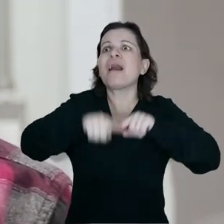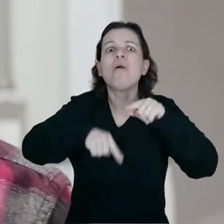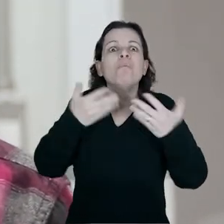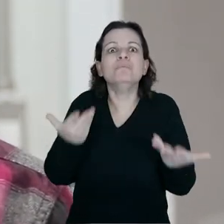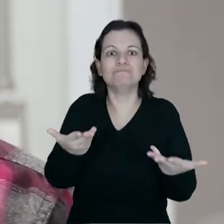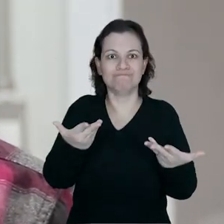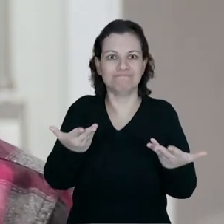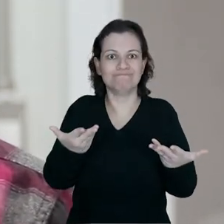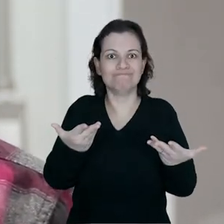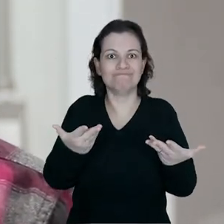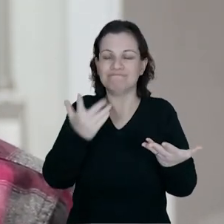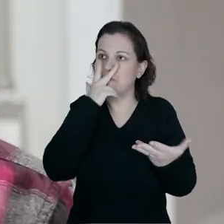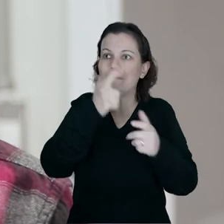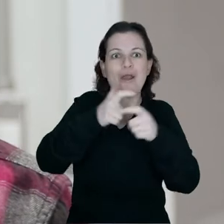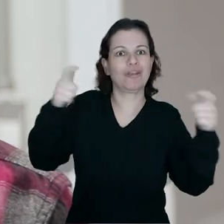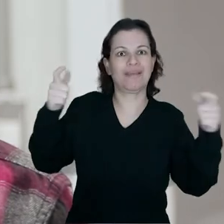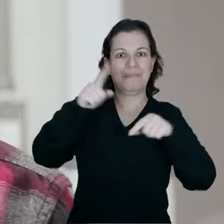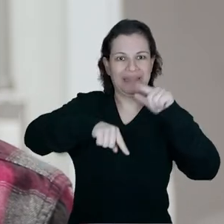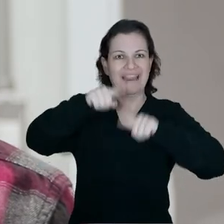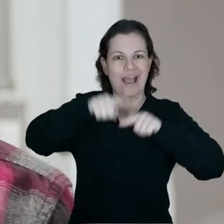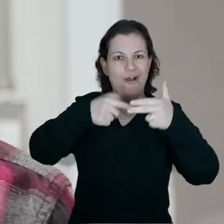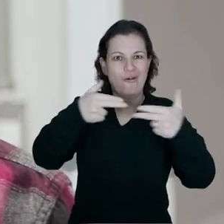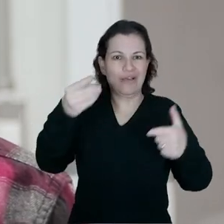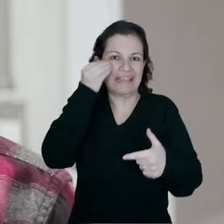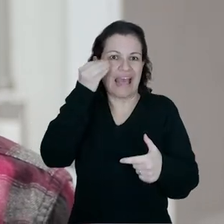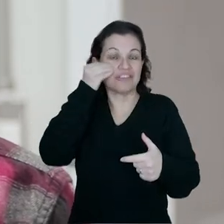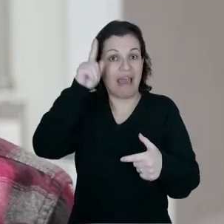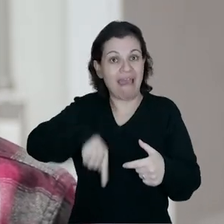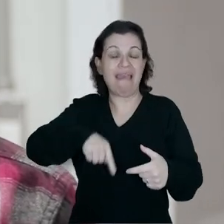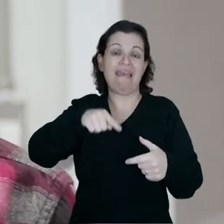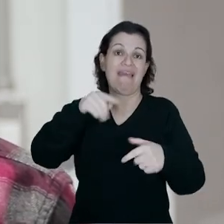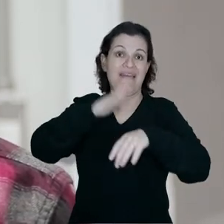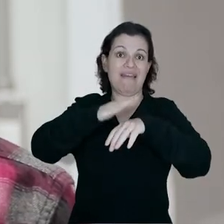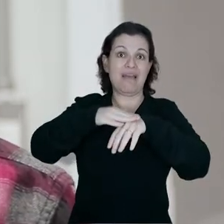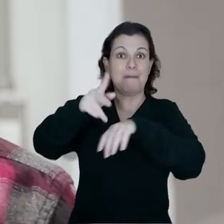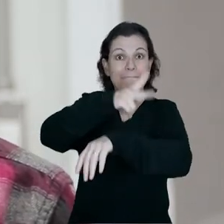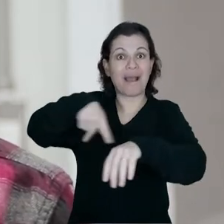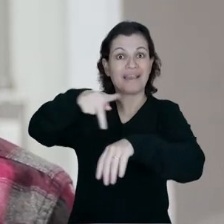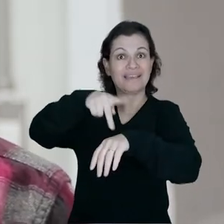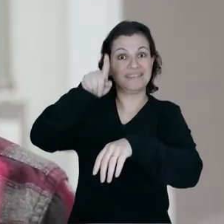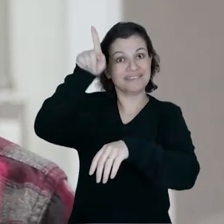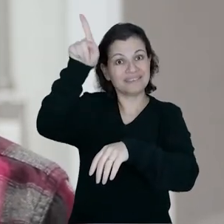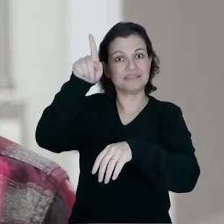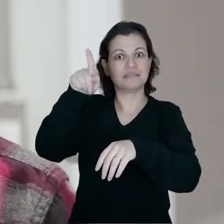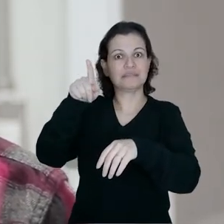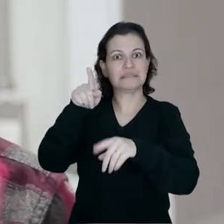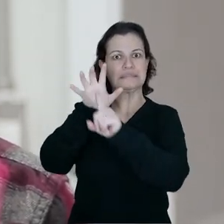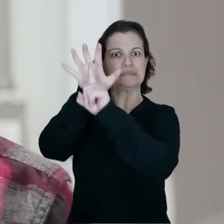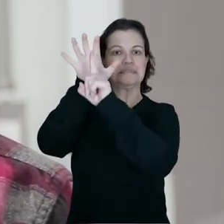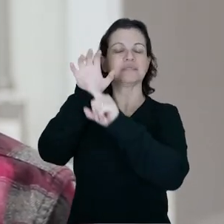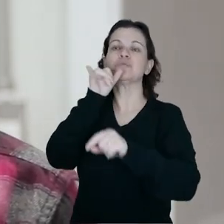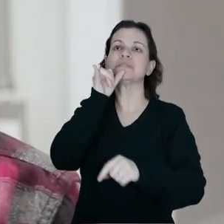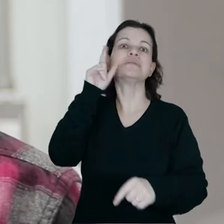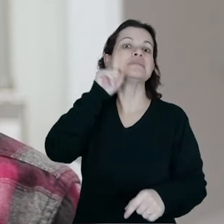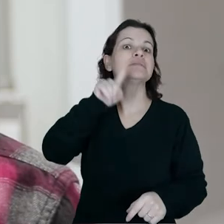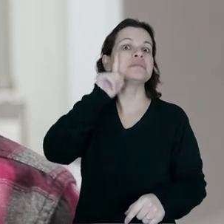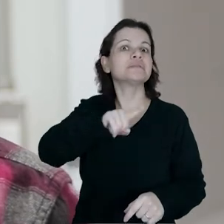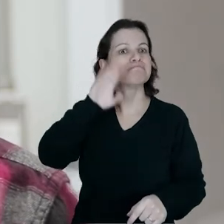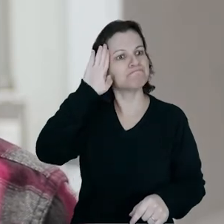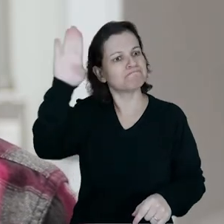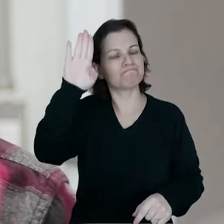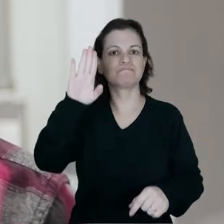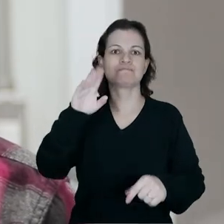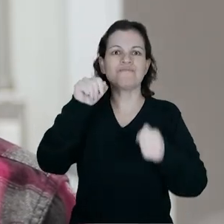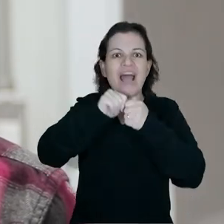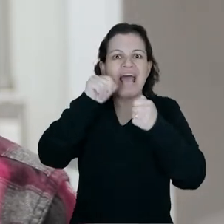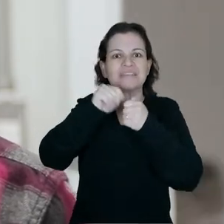insumos, a imensa maioria dos insumos são produzidos nesses países que estão sendo afetados, por exemplo, os Estados Unidos